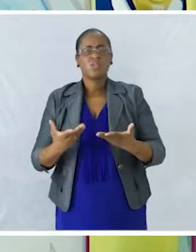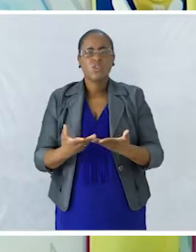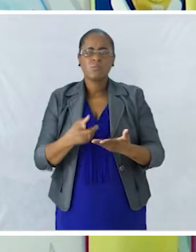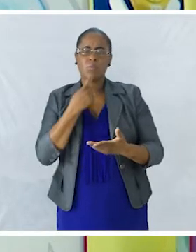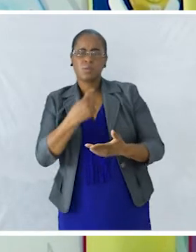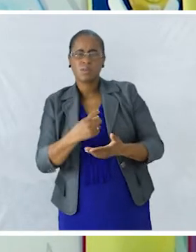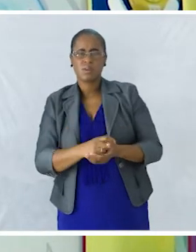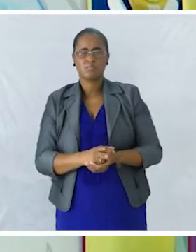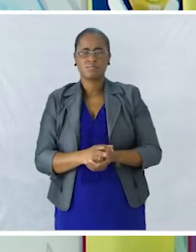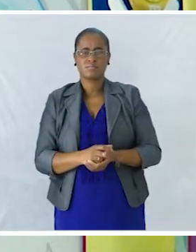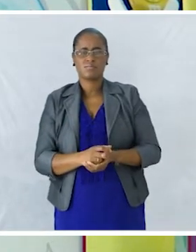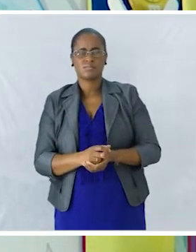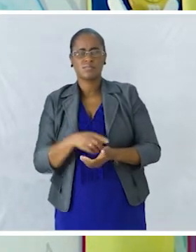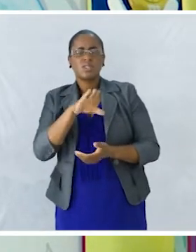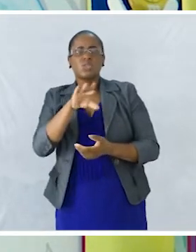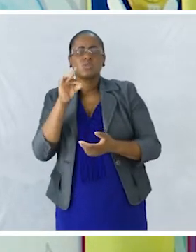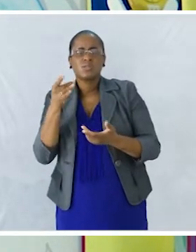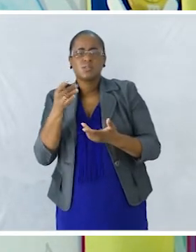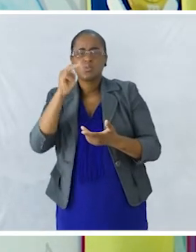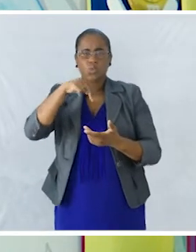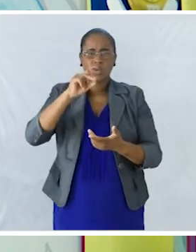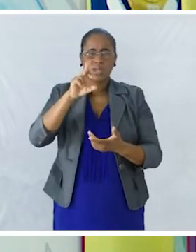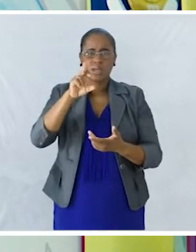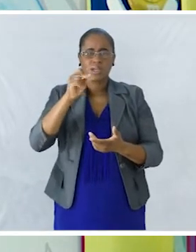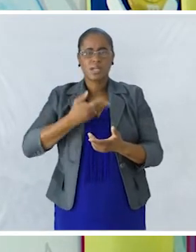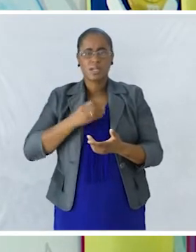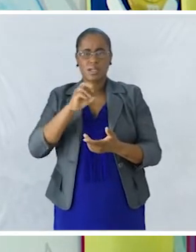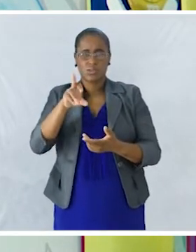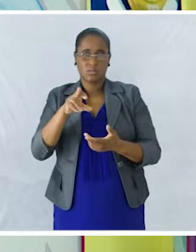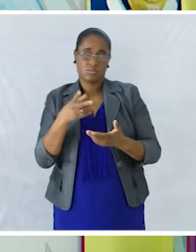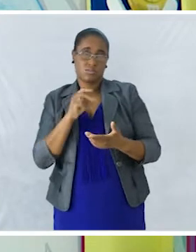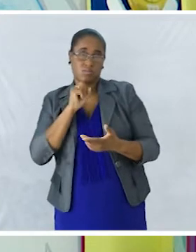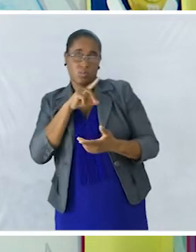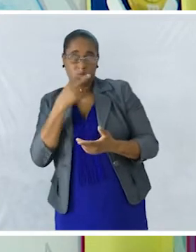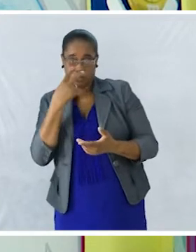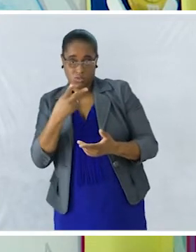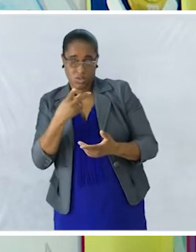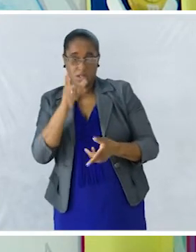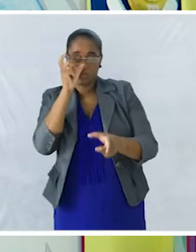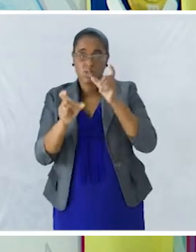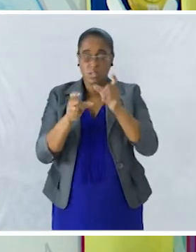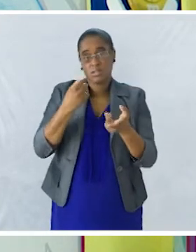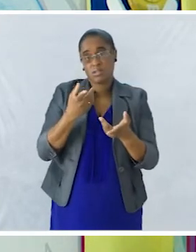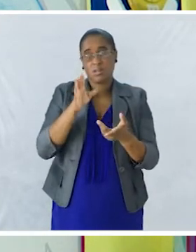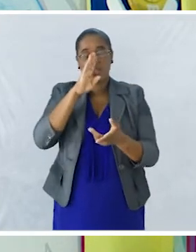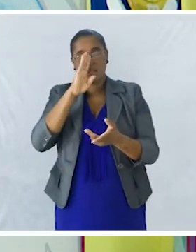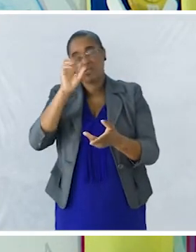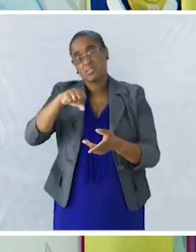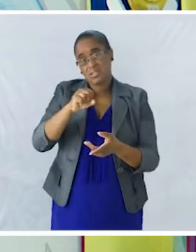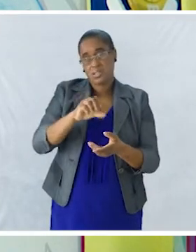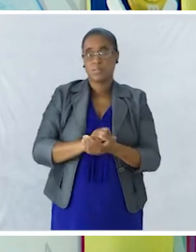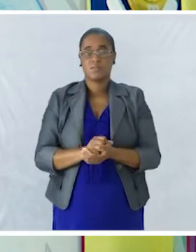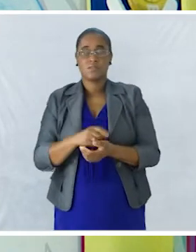Escolhi um narrador O narrador Como vimos Pode ser uma personagem Ou não Se sim Vão colocar ali